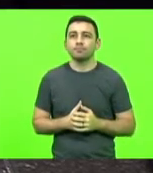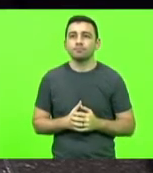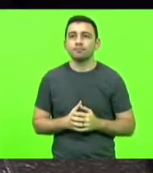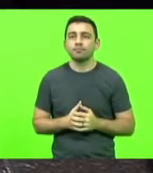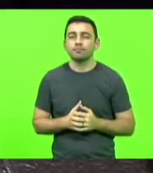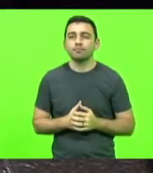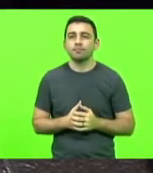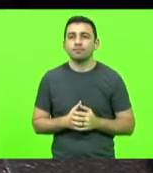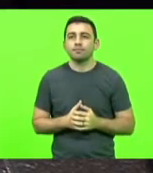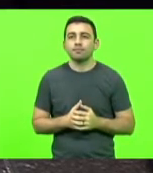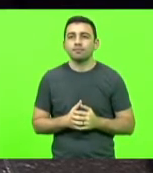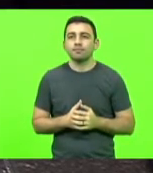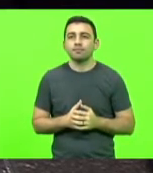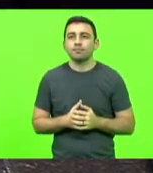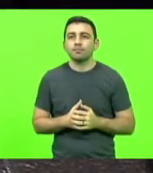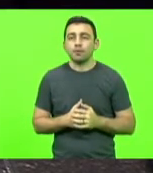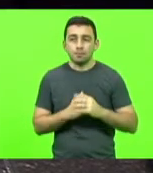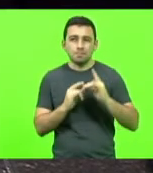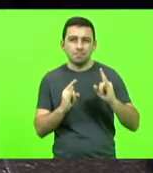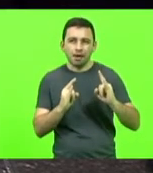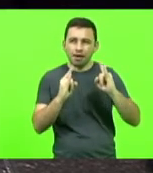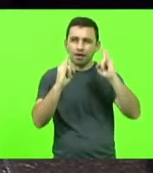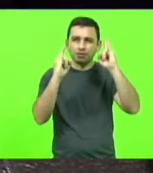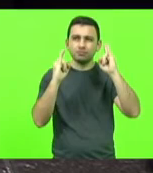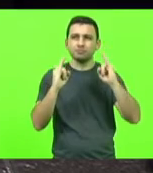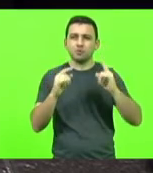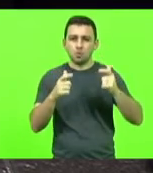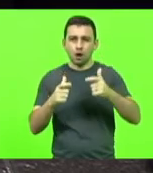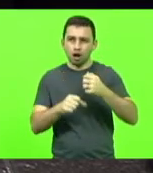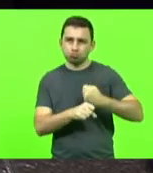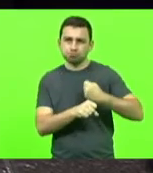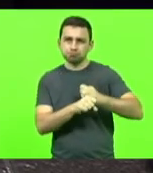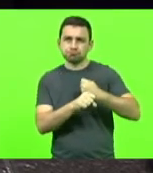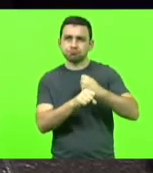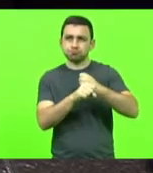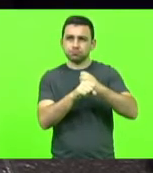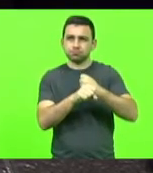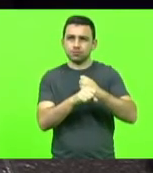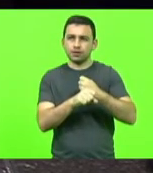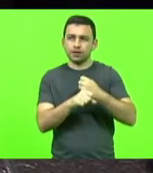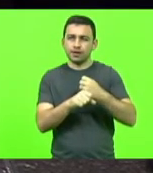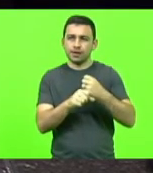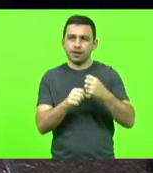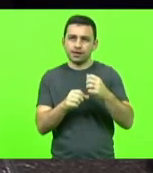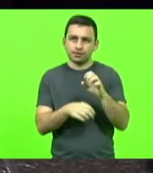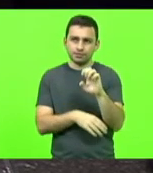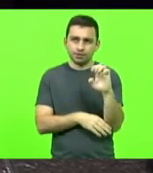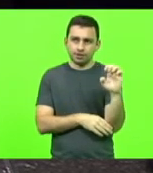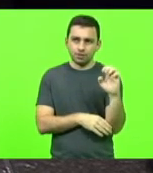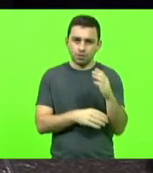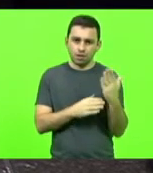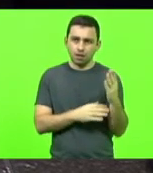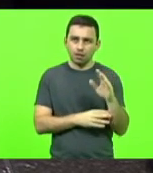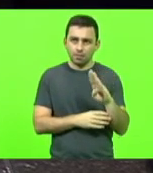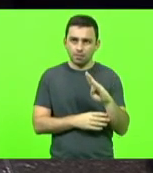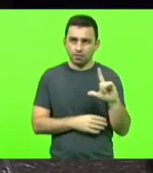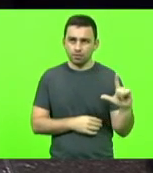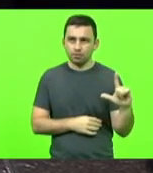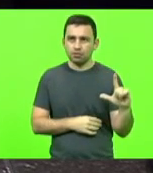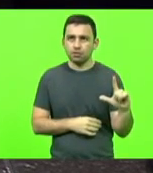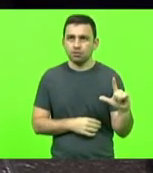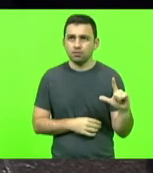irregular prédios que estão sendo construídos aí na margem esquerda lá em Blumenau edificações